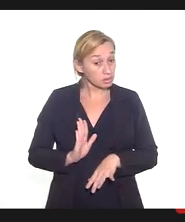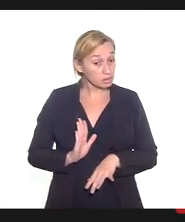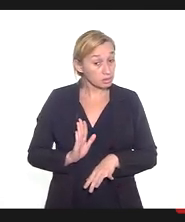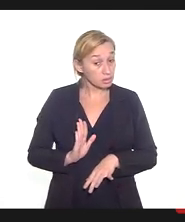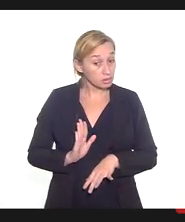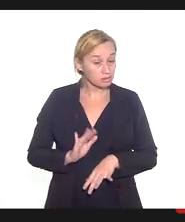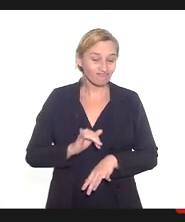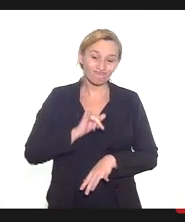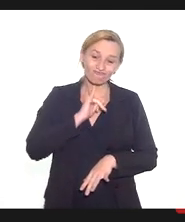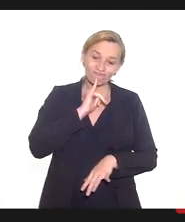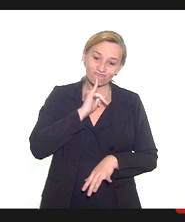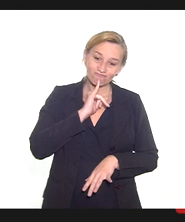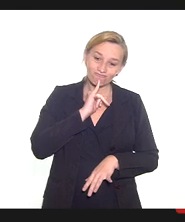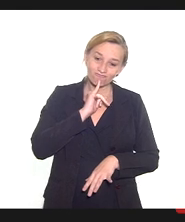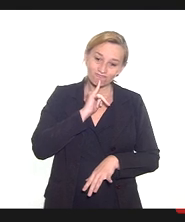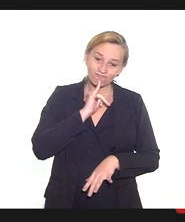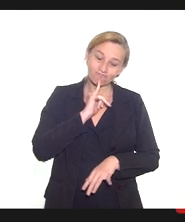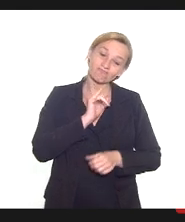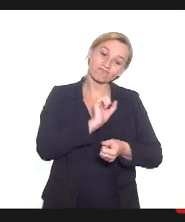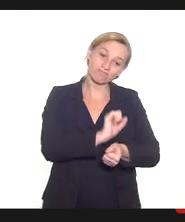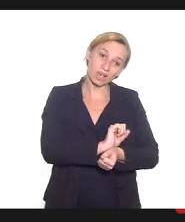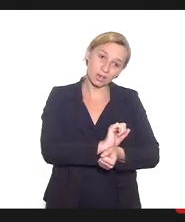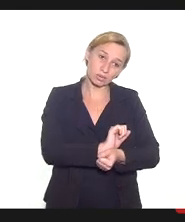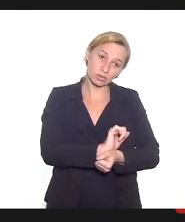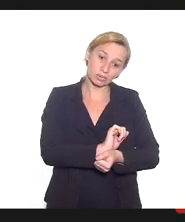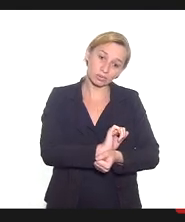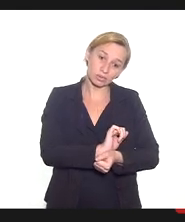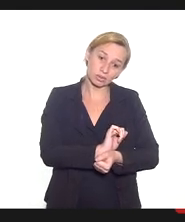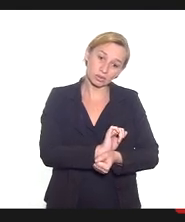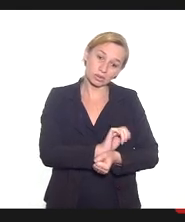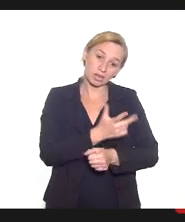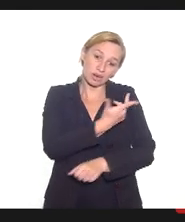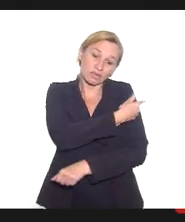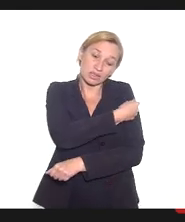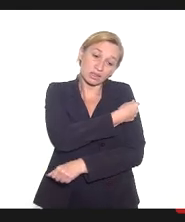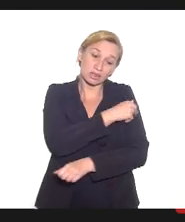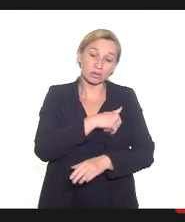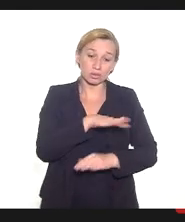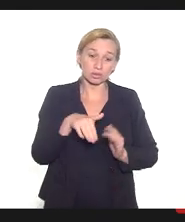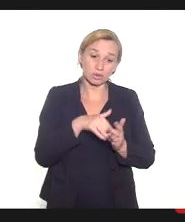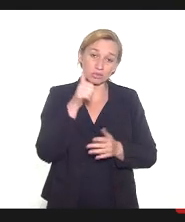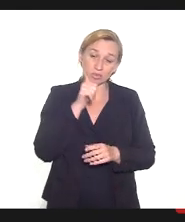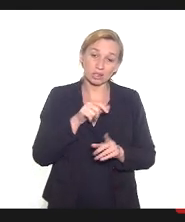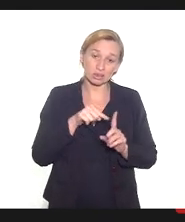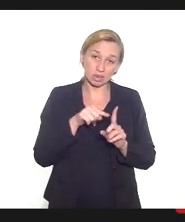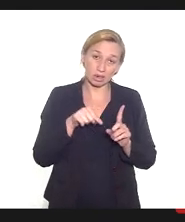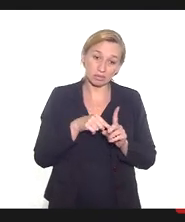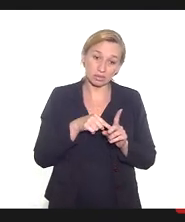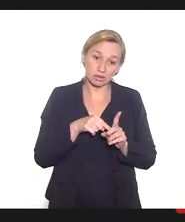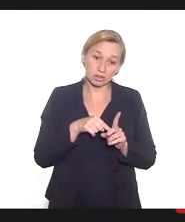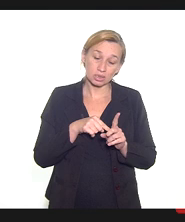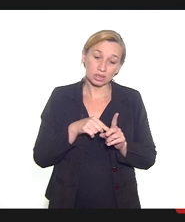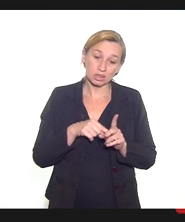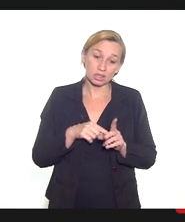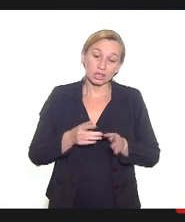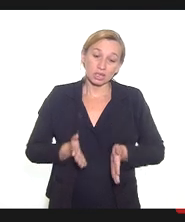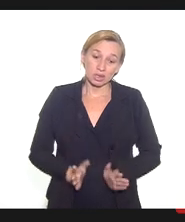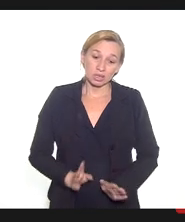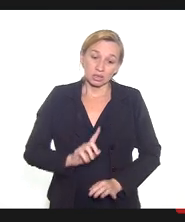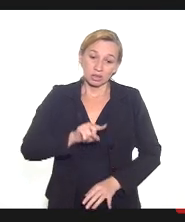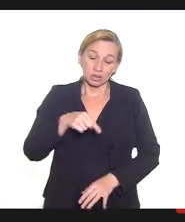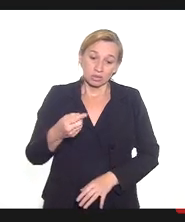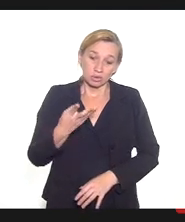mas, infelizmente, isso levou à suspensão dessa vacinação em todas as gestantes e puérperas, mesmo que,